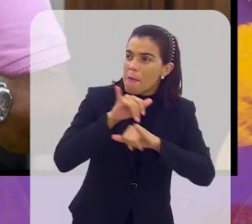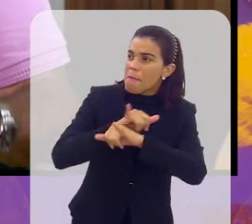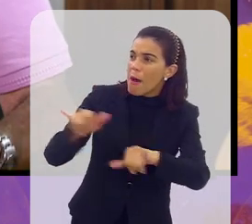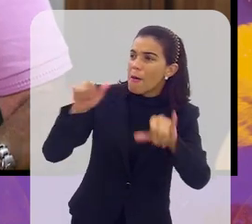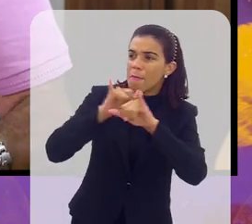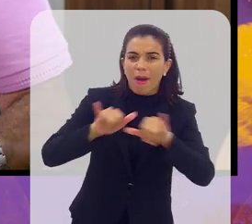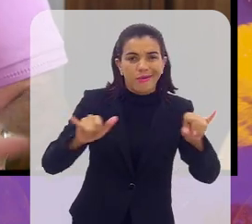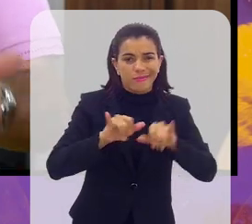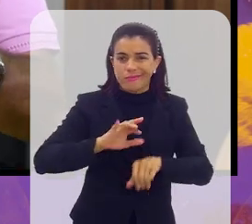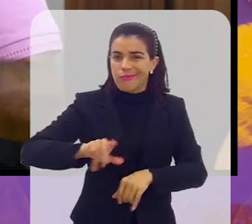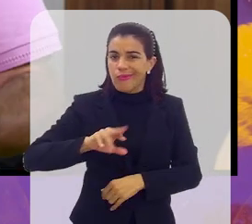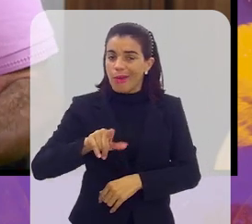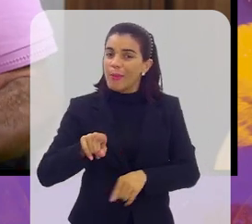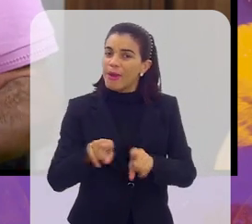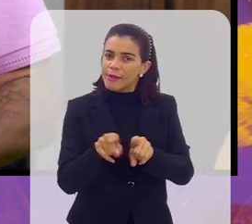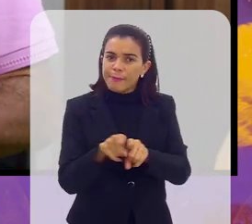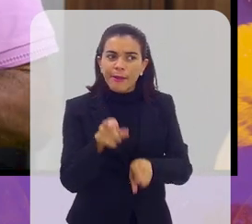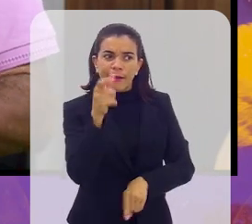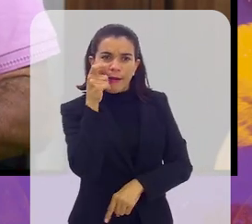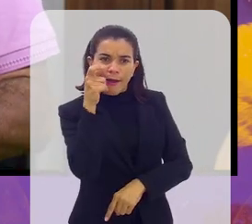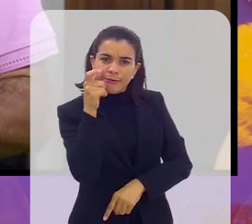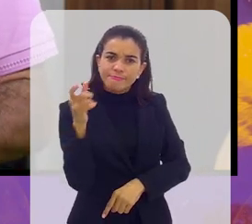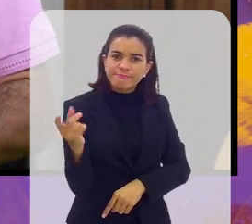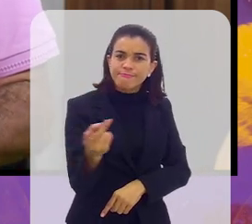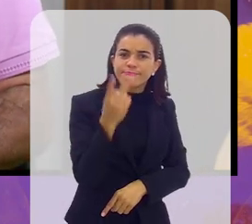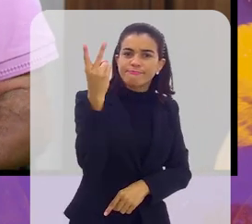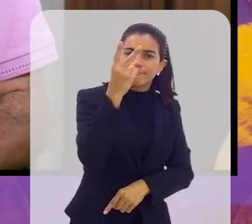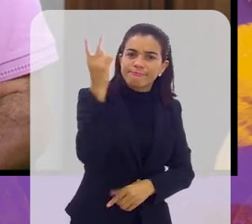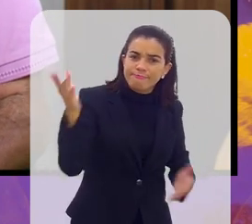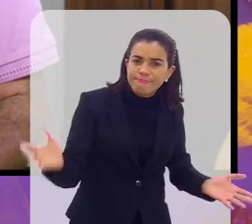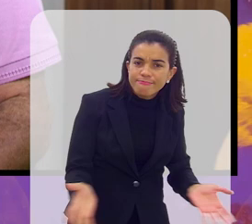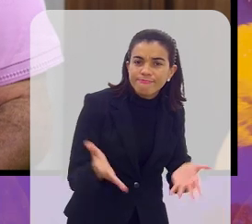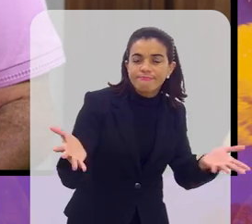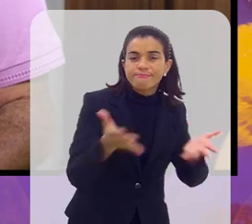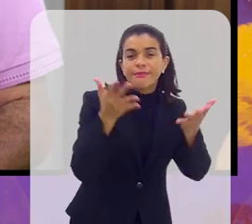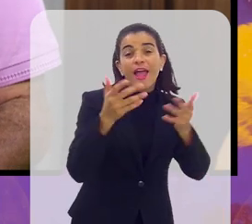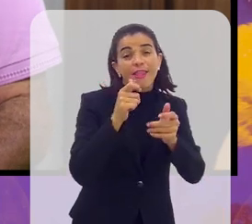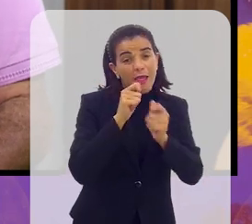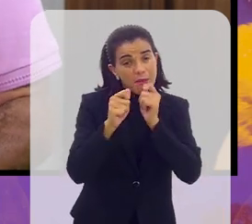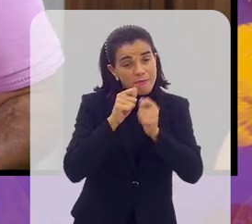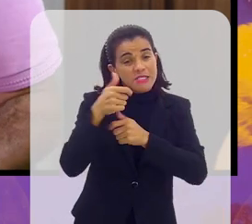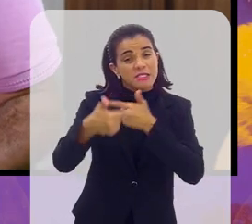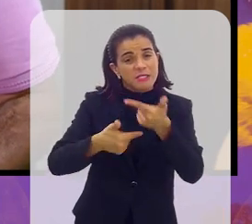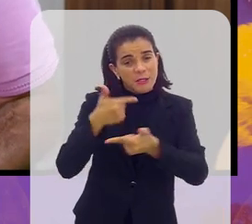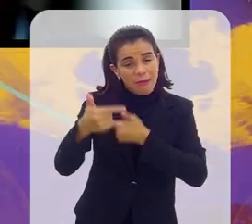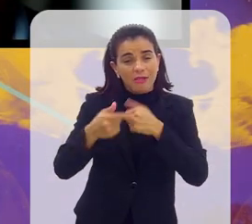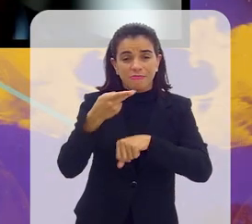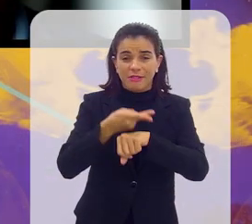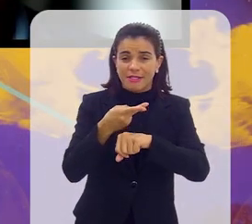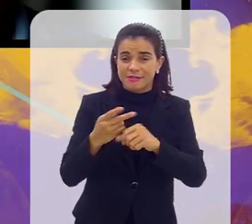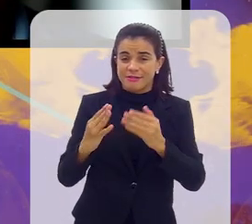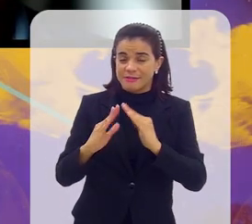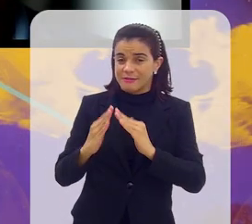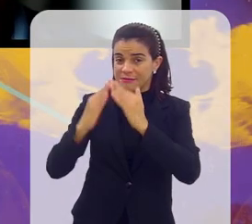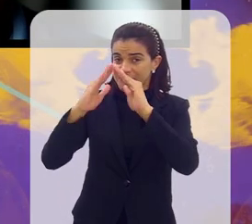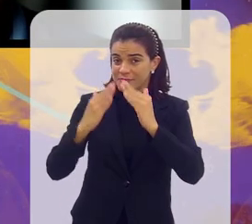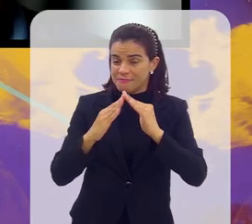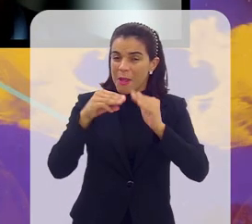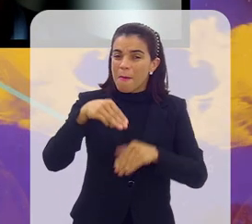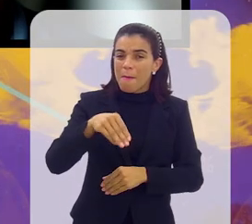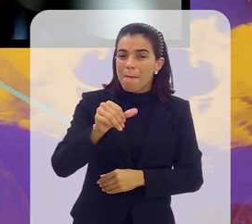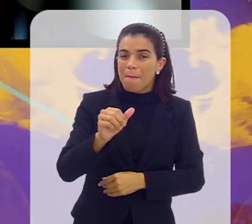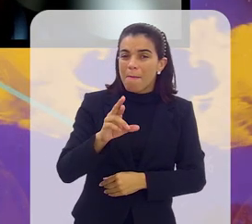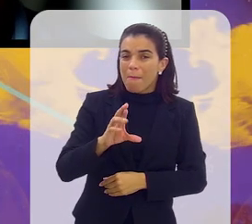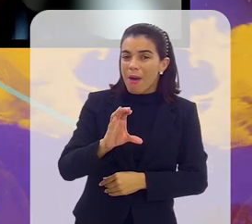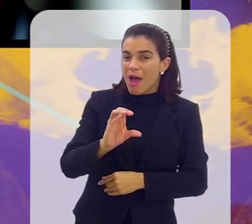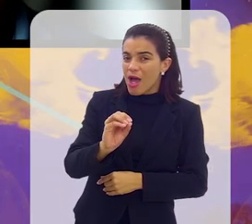prestigiar e valorizar. É o que a imprensa tem feito com a Taça das Favelas. Marcos Vinícius, a gente começou